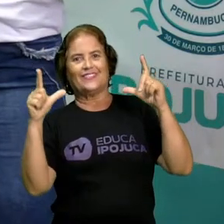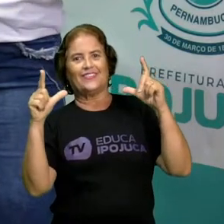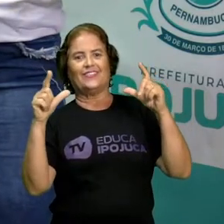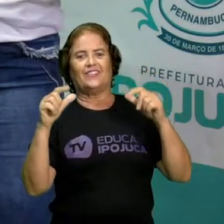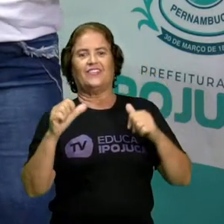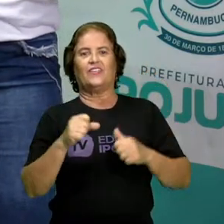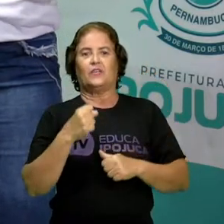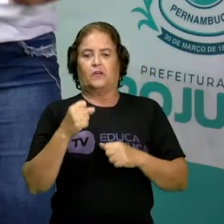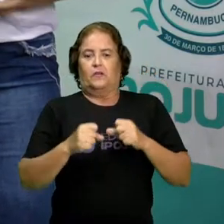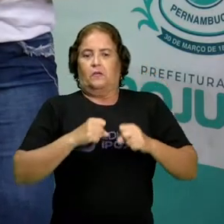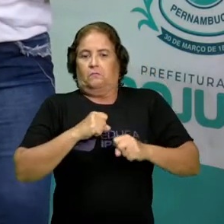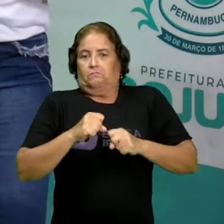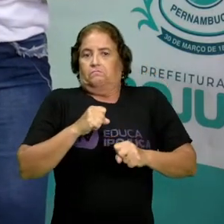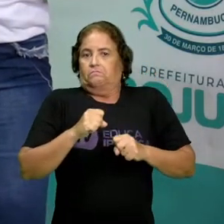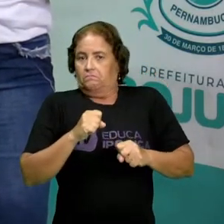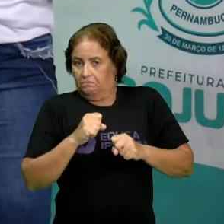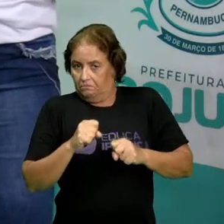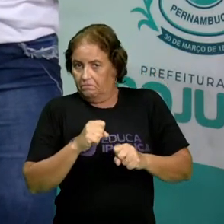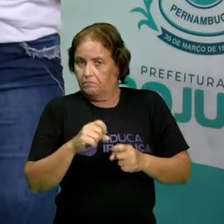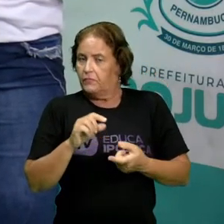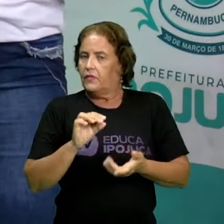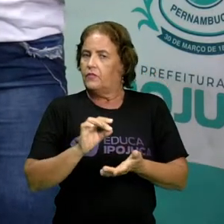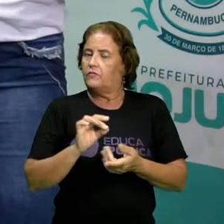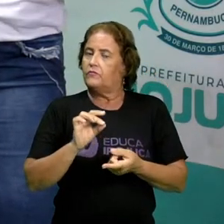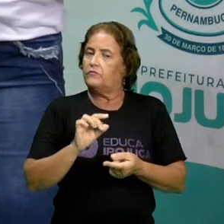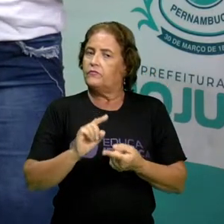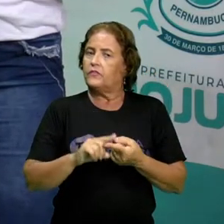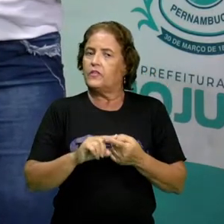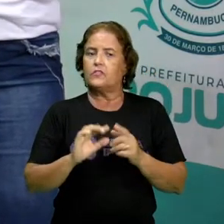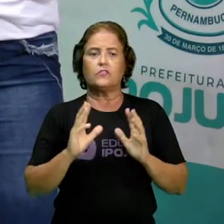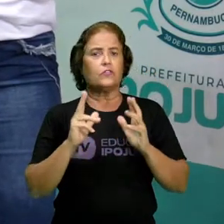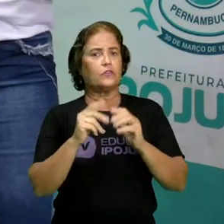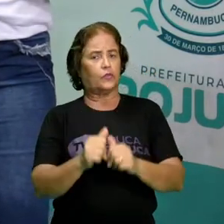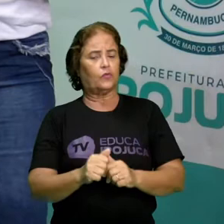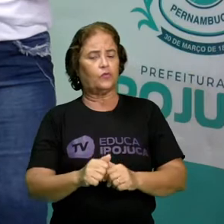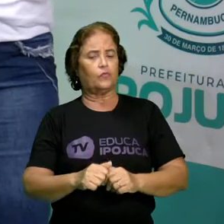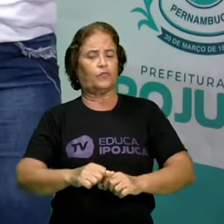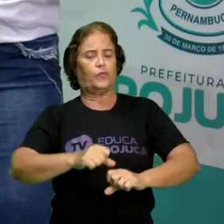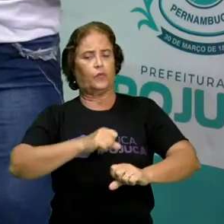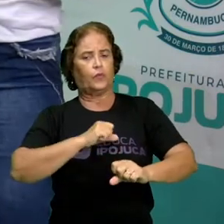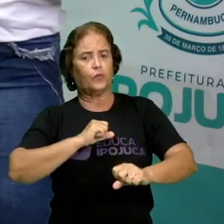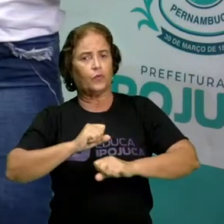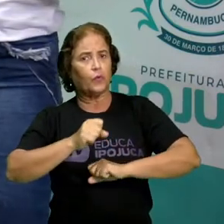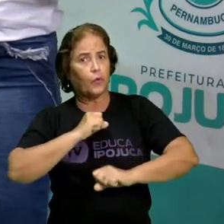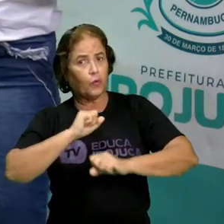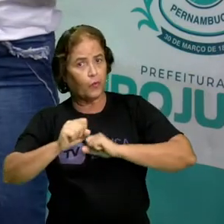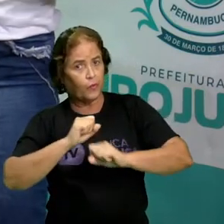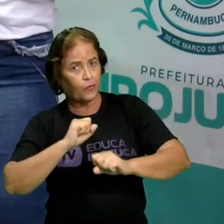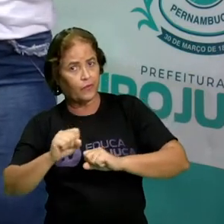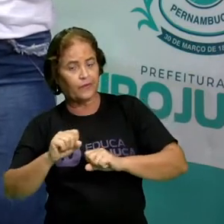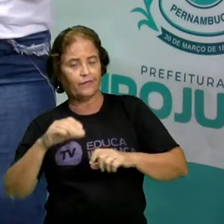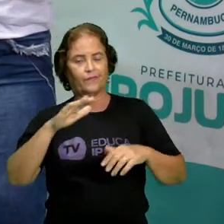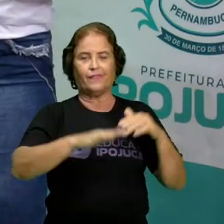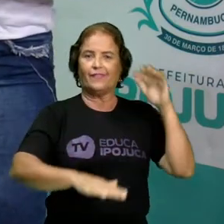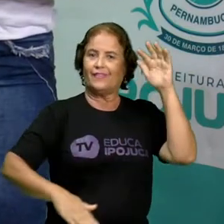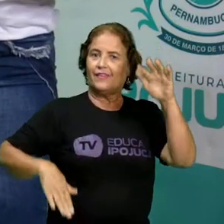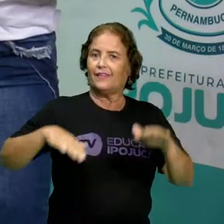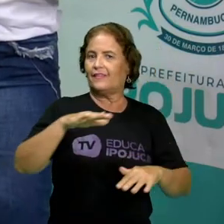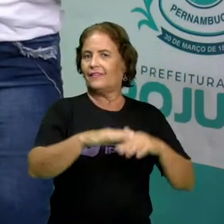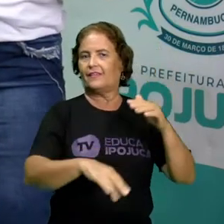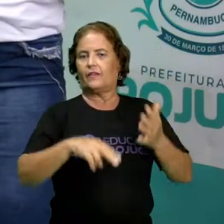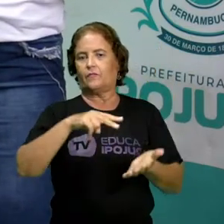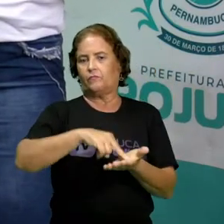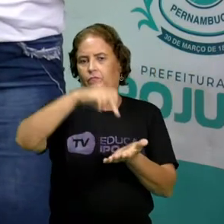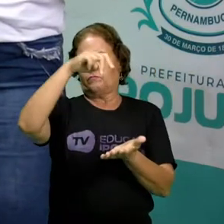para fazermos todas as atividades que eu falei antes, como correr, nadar, brincar, pular, andar de